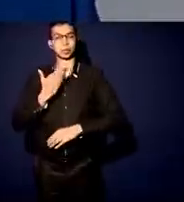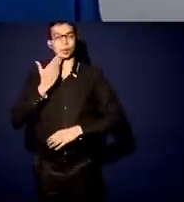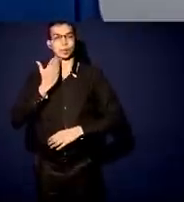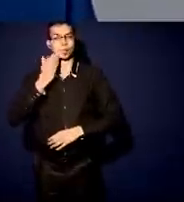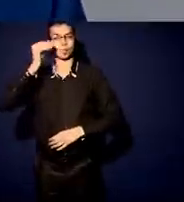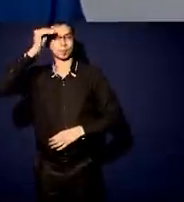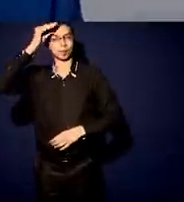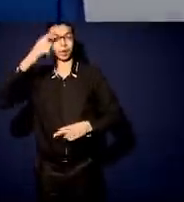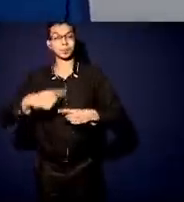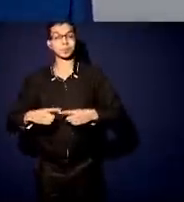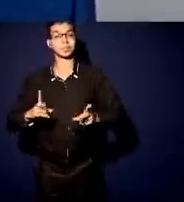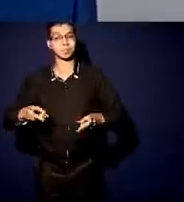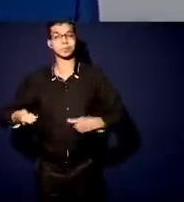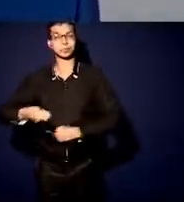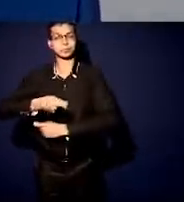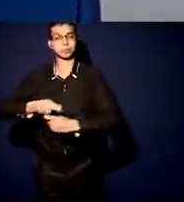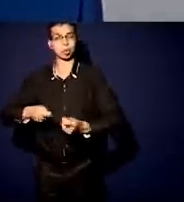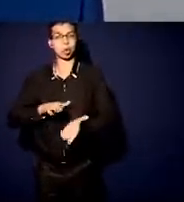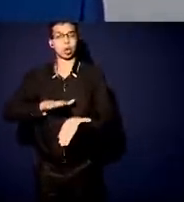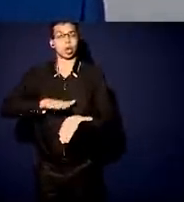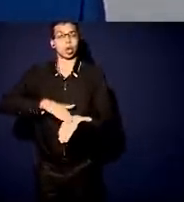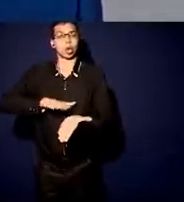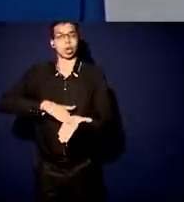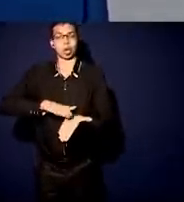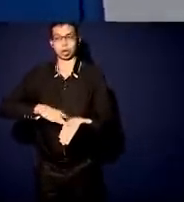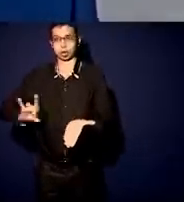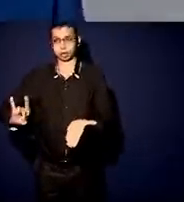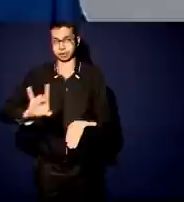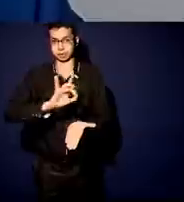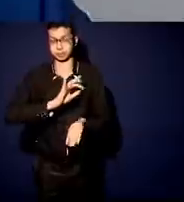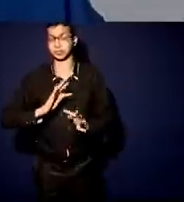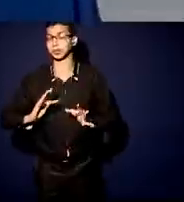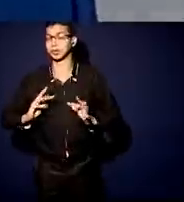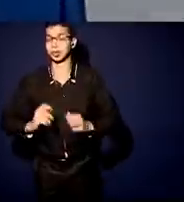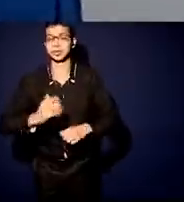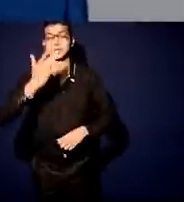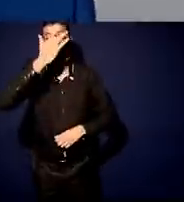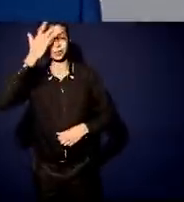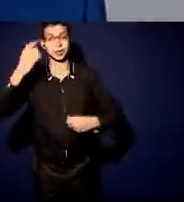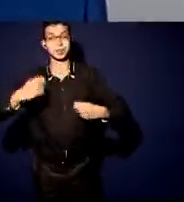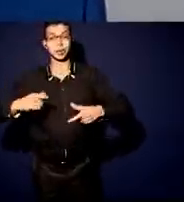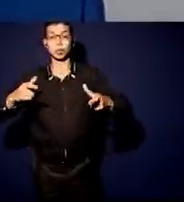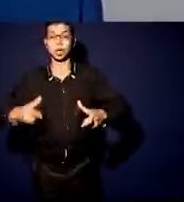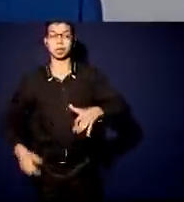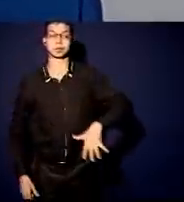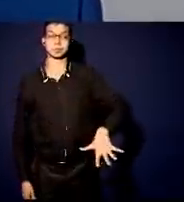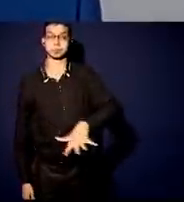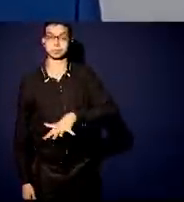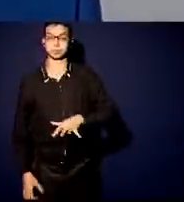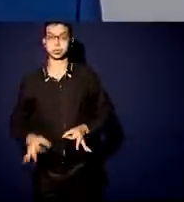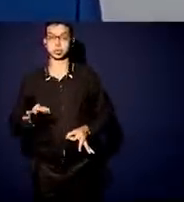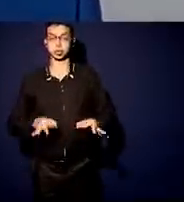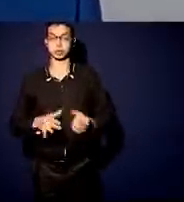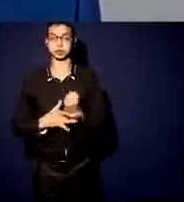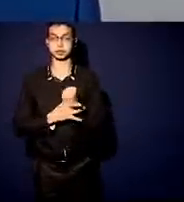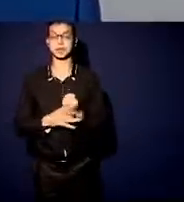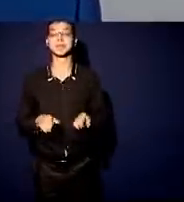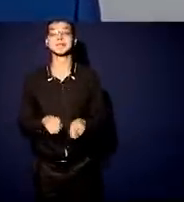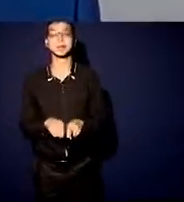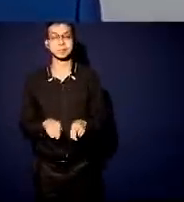Todos os produtores precisam de infraestrutura de qualidade, precisam de um ambiente que proporcione segurança jurídica e